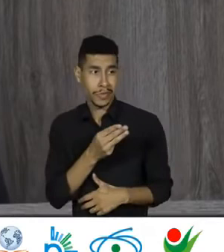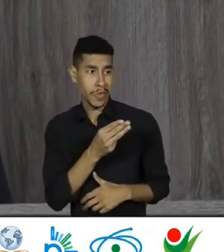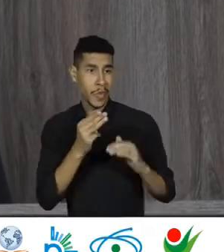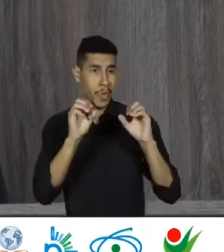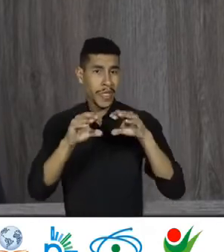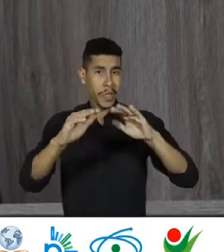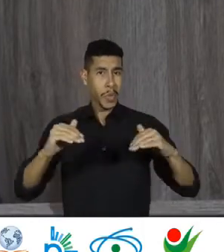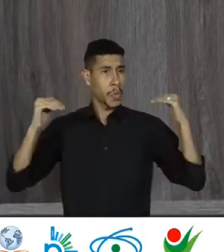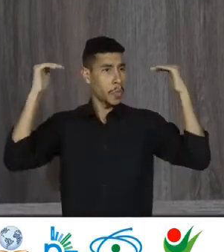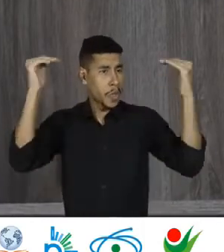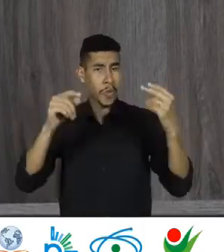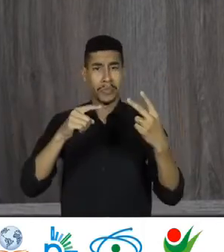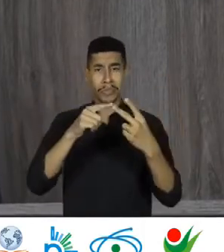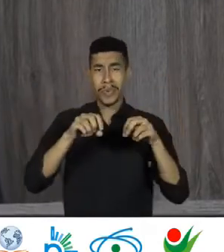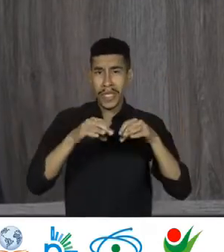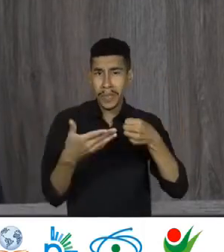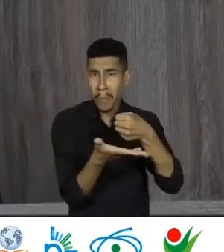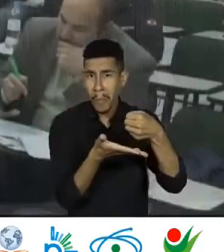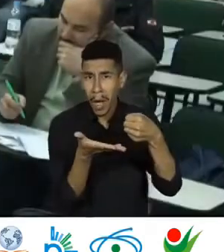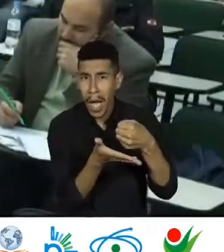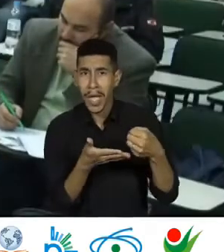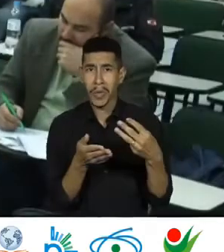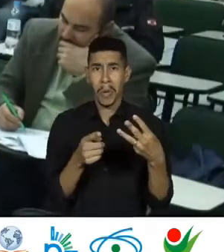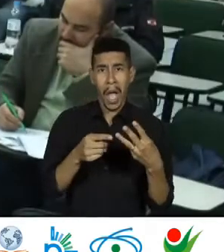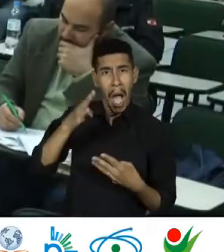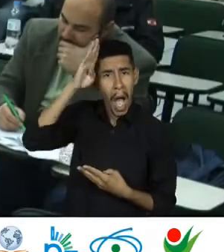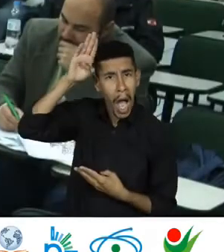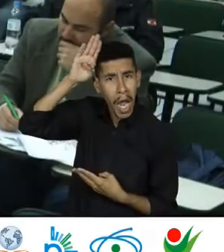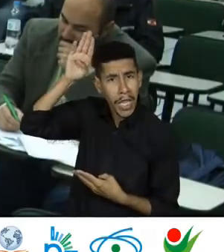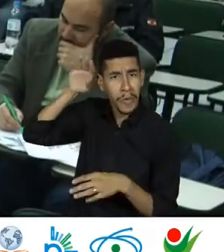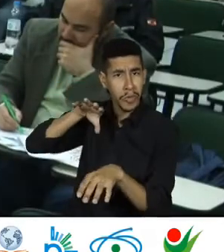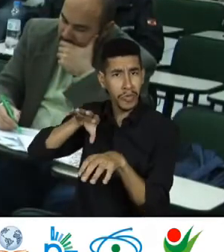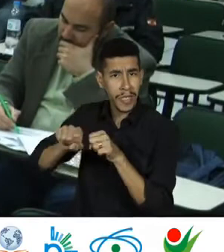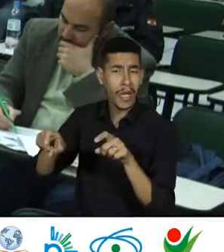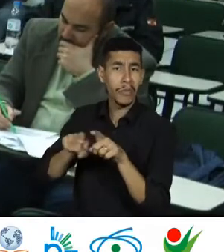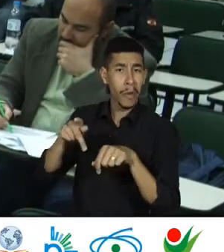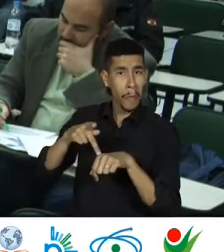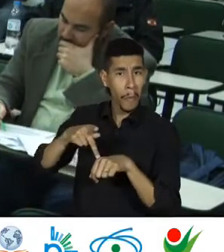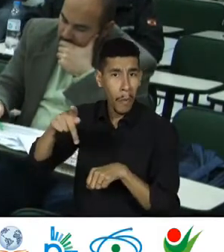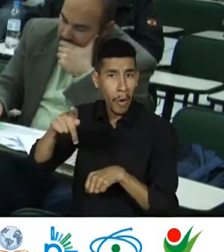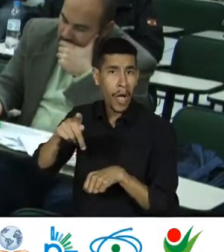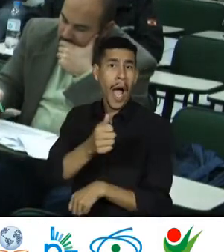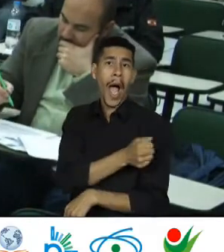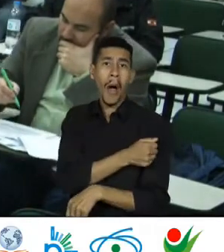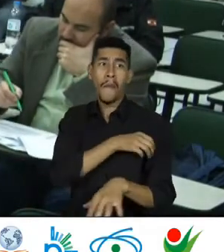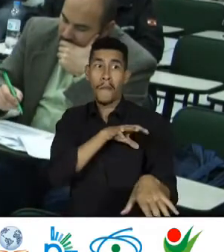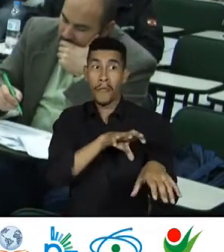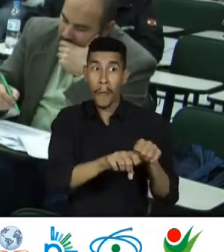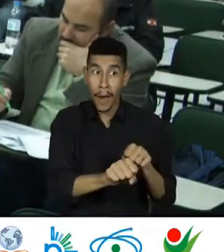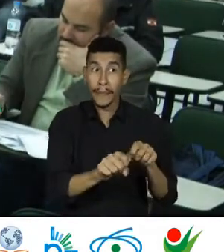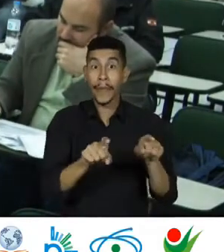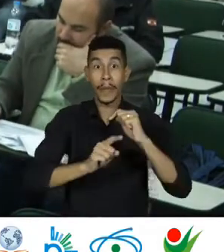educação básica, estudantes de graduação e pós-graduação, egressos e